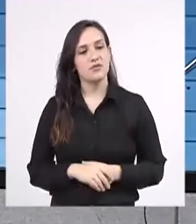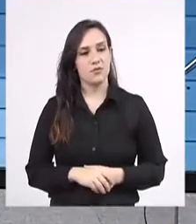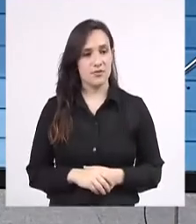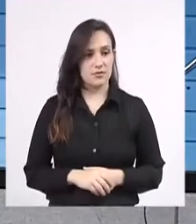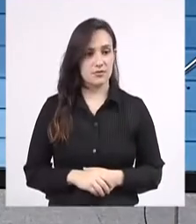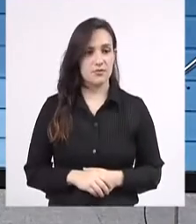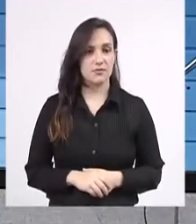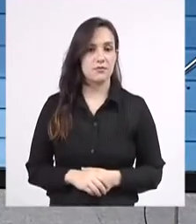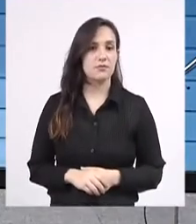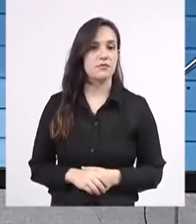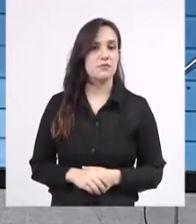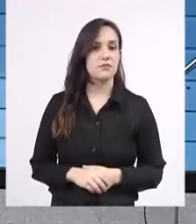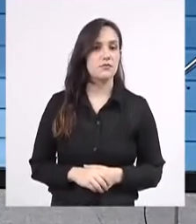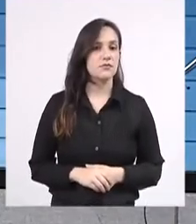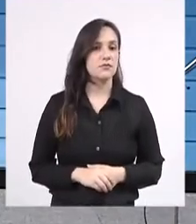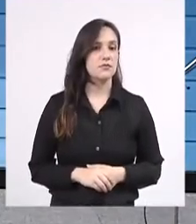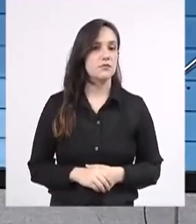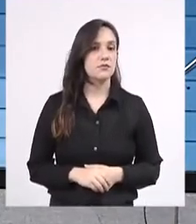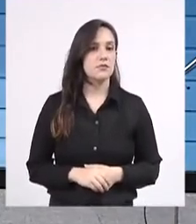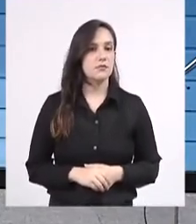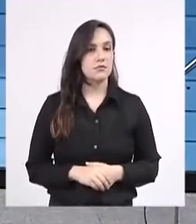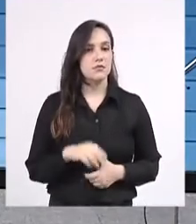Doutora Gisele, por favor.